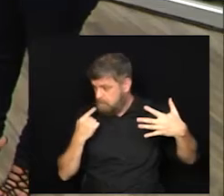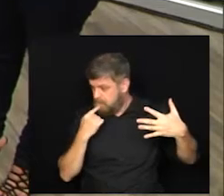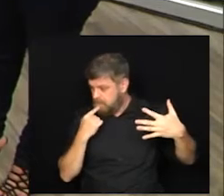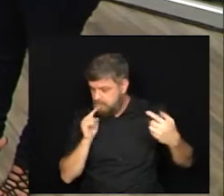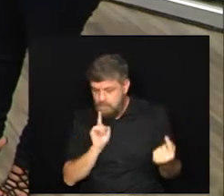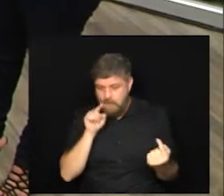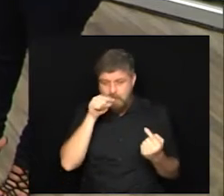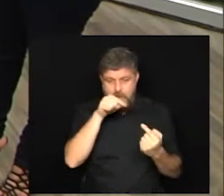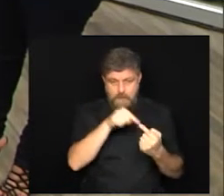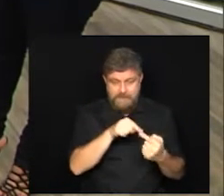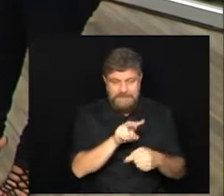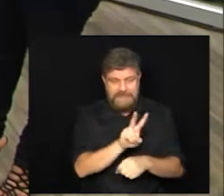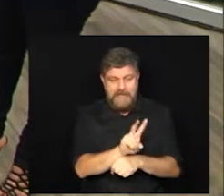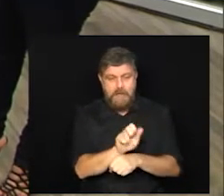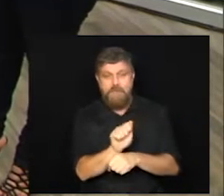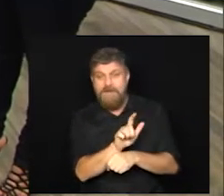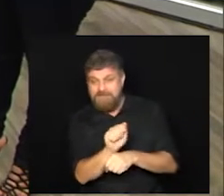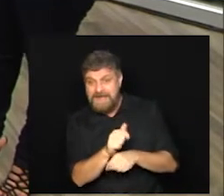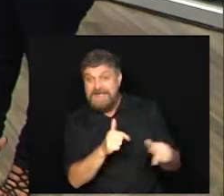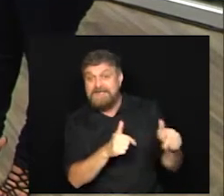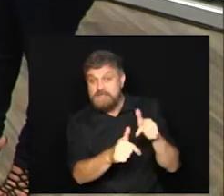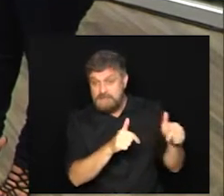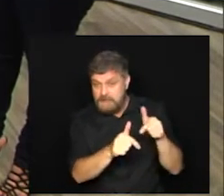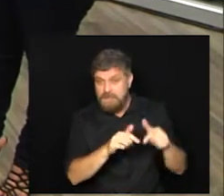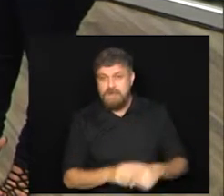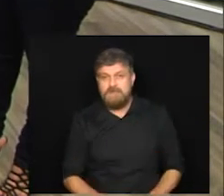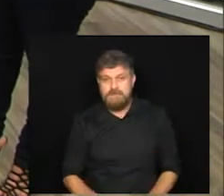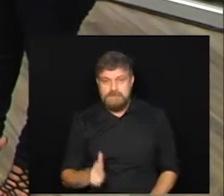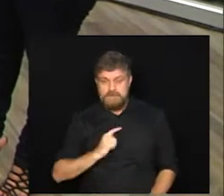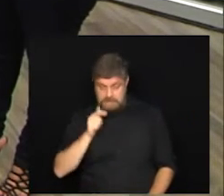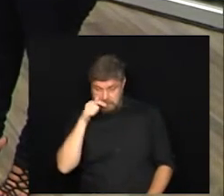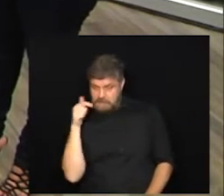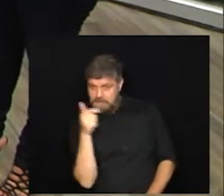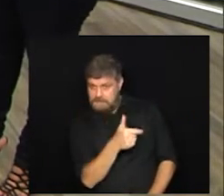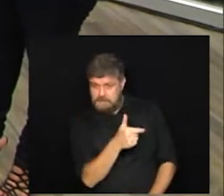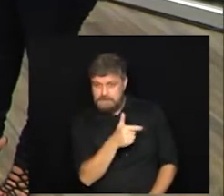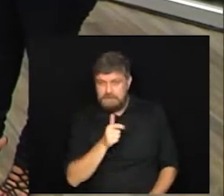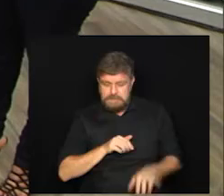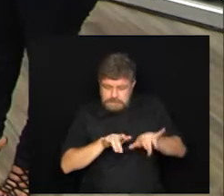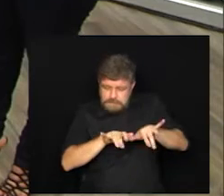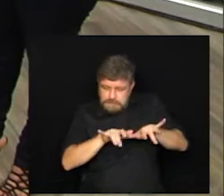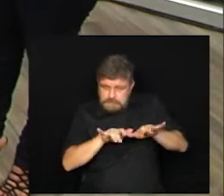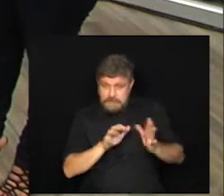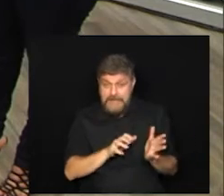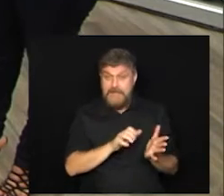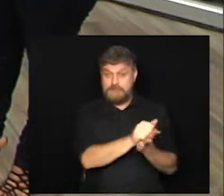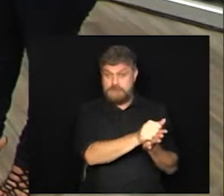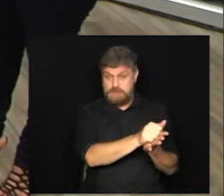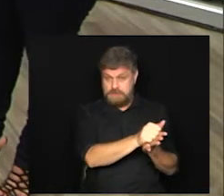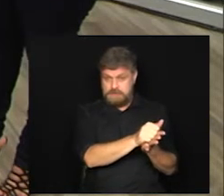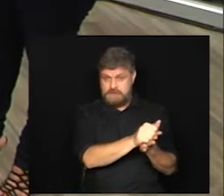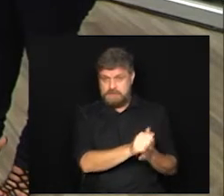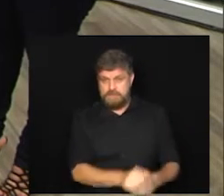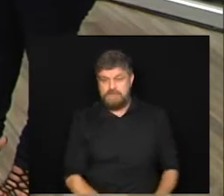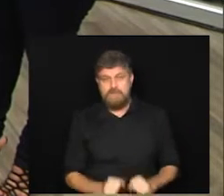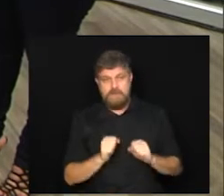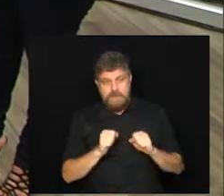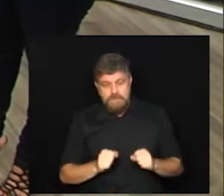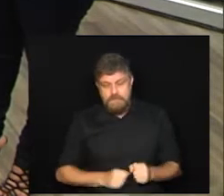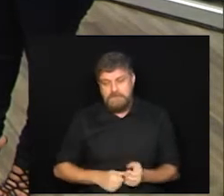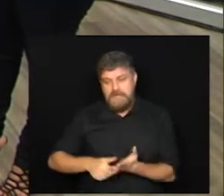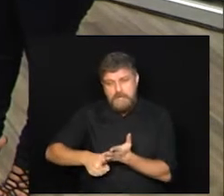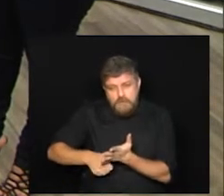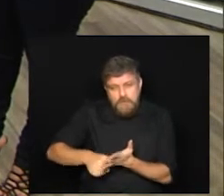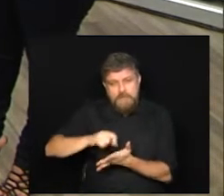vaga que está disponível no CEPAT.campinas. interessou pela vaga? Entra lá, agenda, para você poder levar a sua